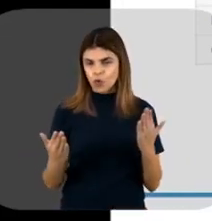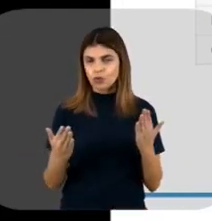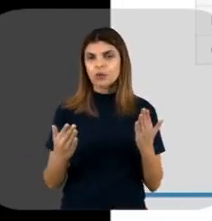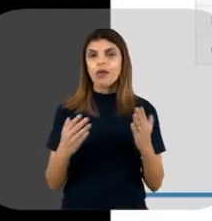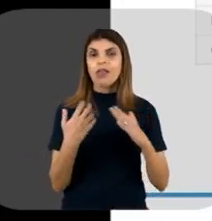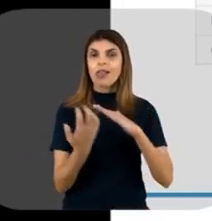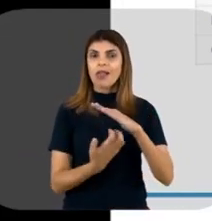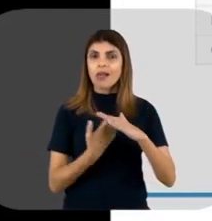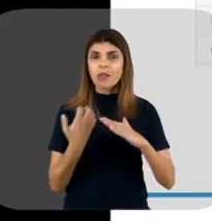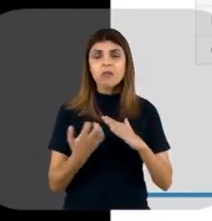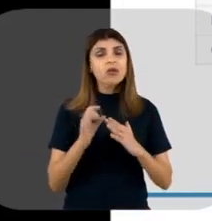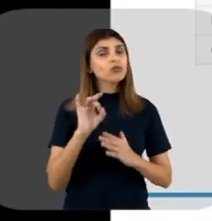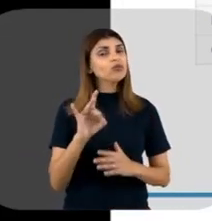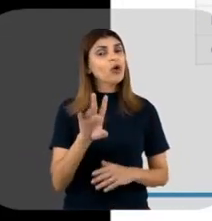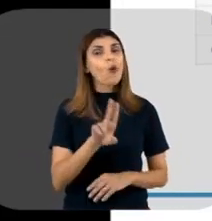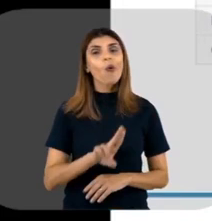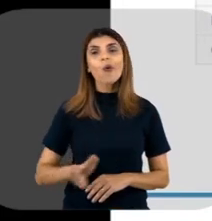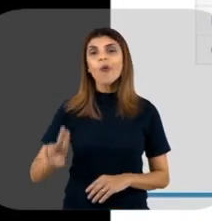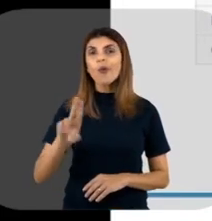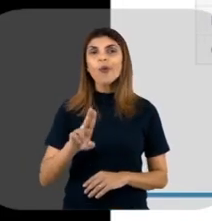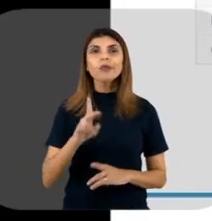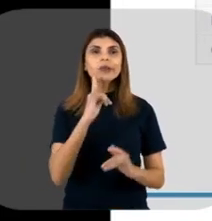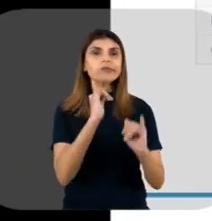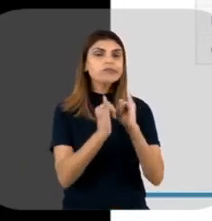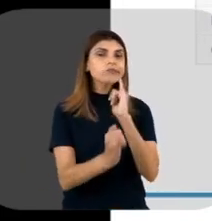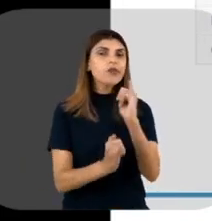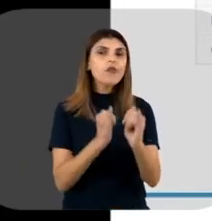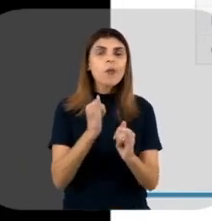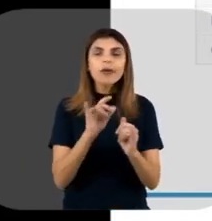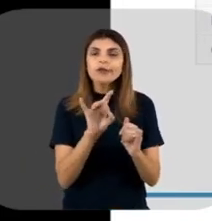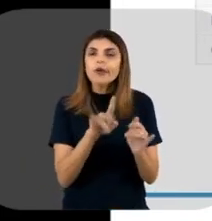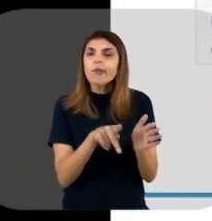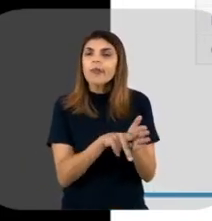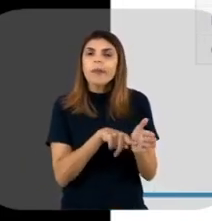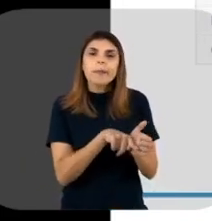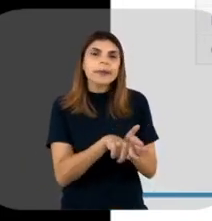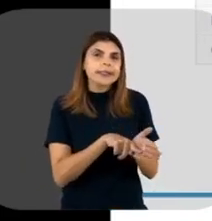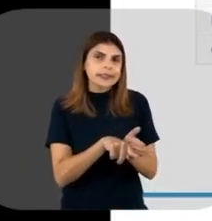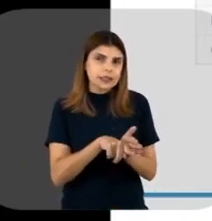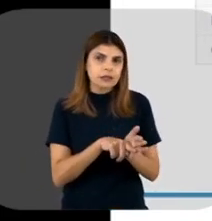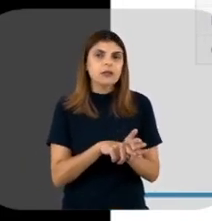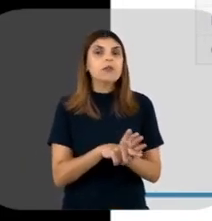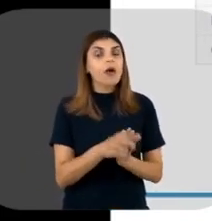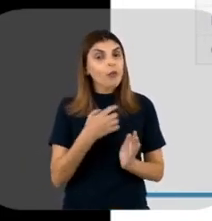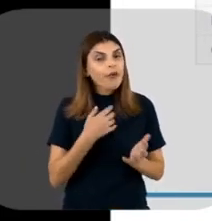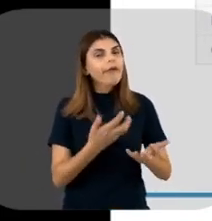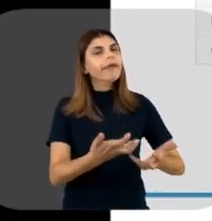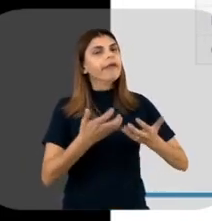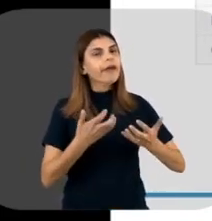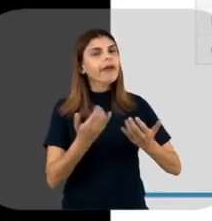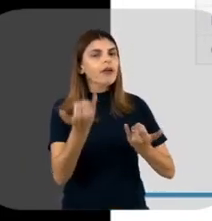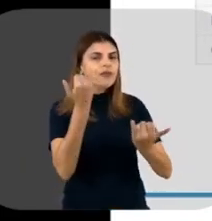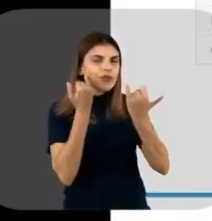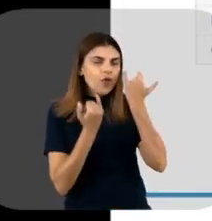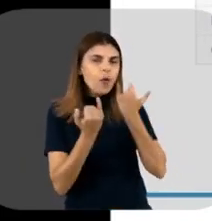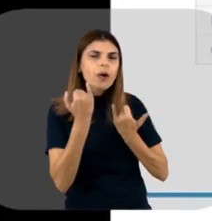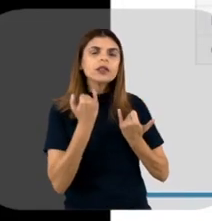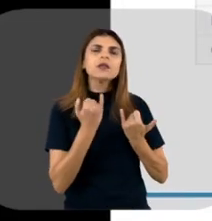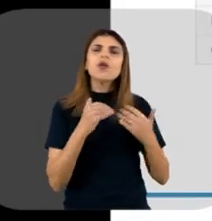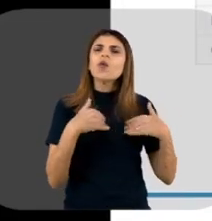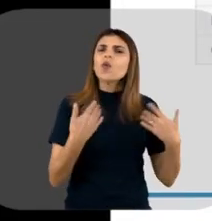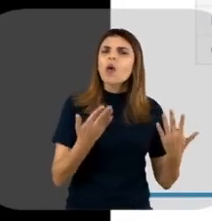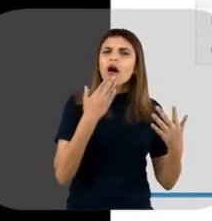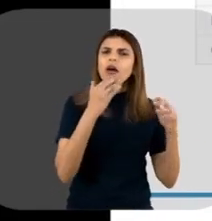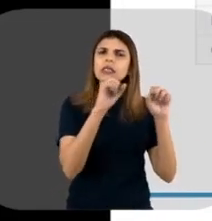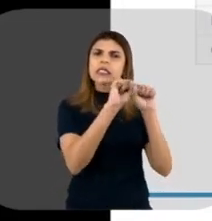Proteogenics. Mas eles só utilizam para uso em pesquisa, né? No caso. Mas era porque eu queria pegar a informação de